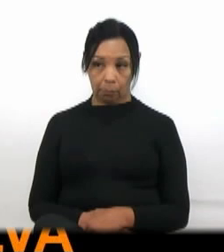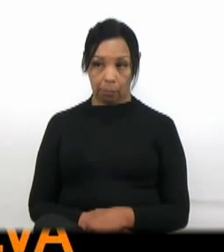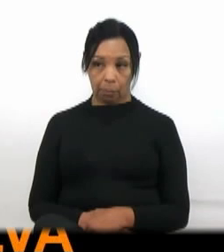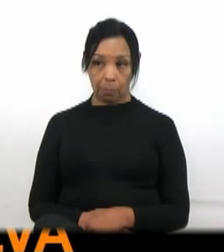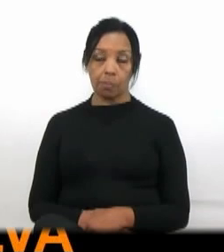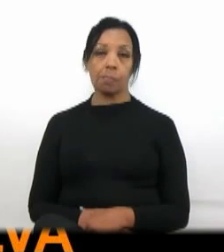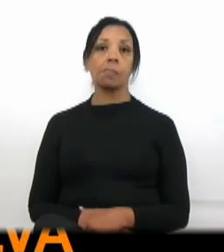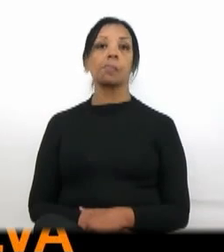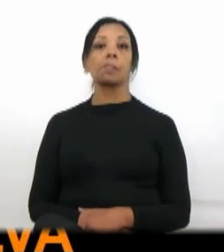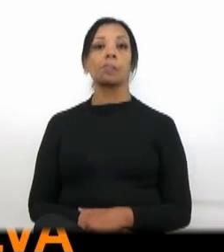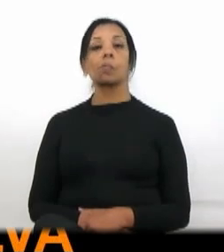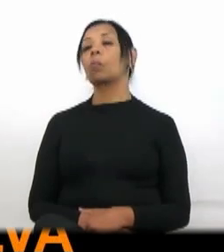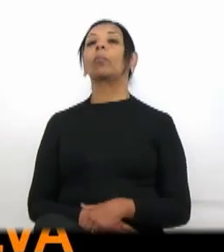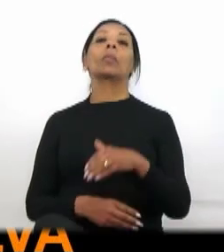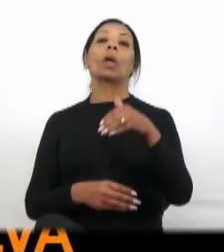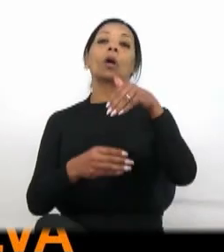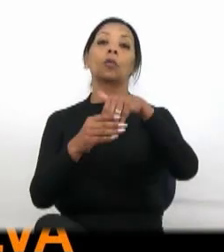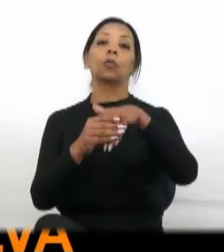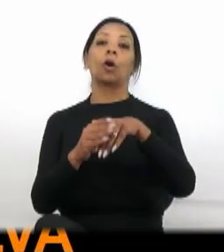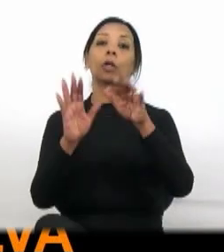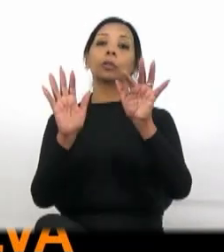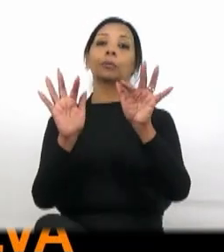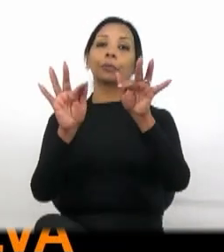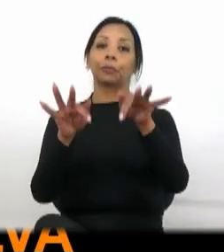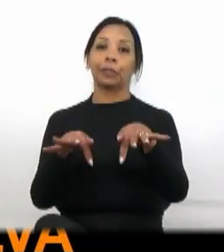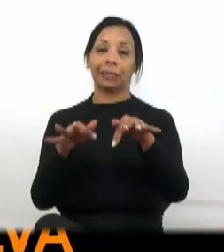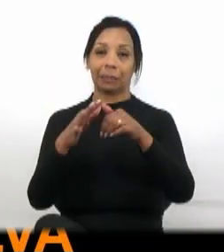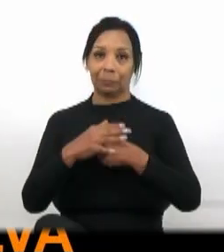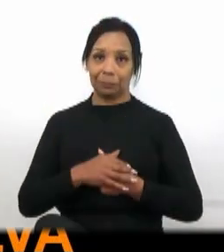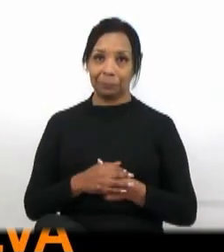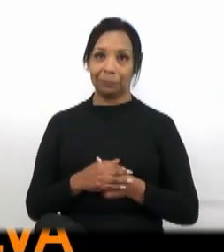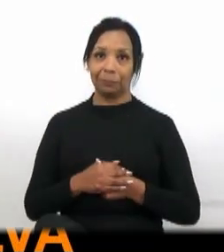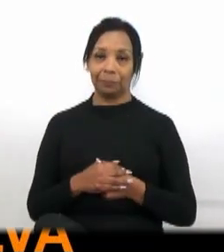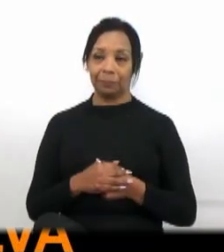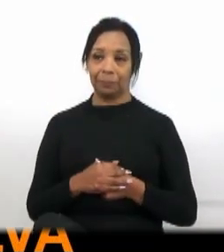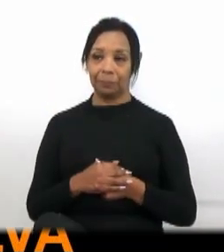Votação encerrada. Votação encerrada.